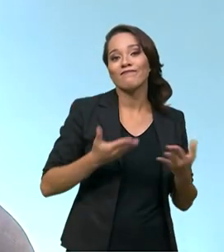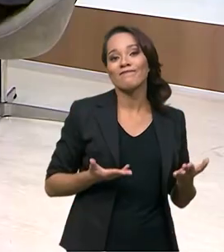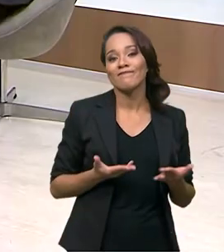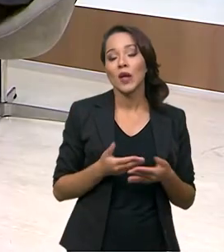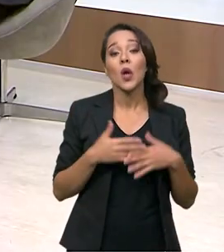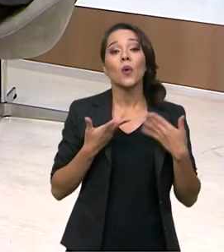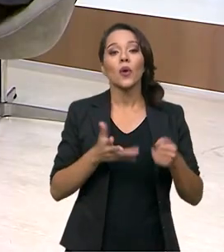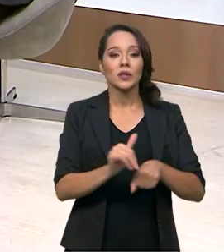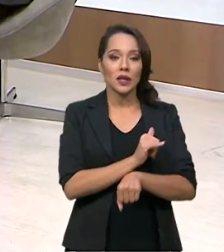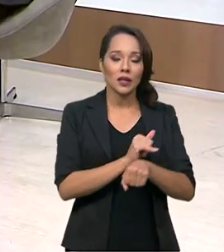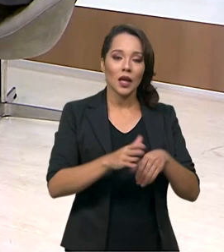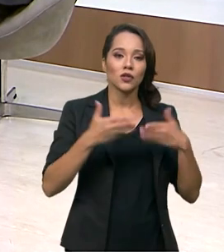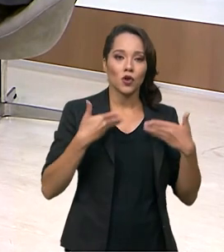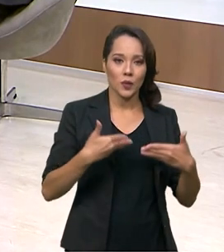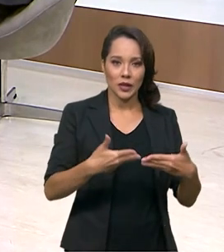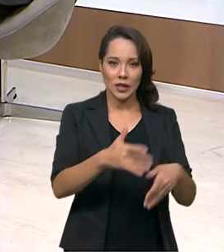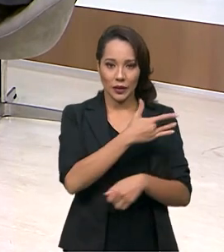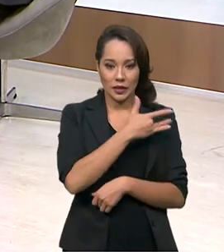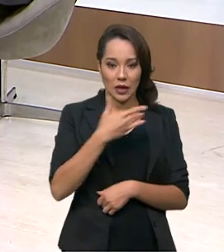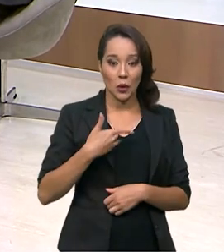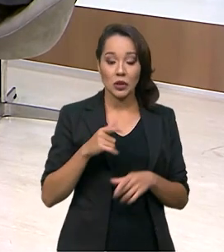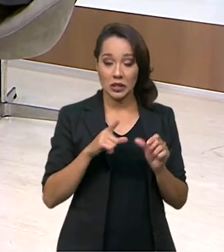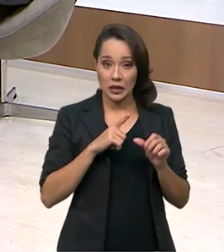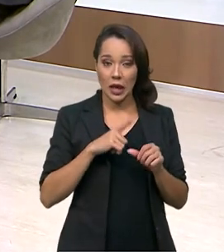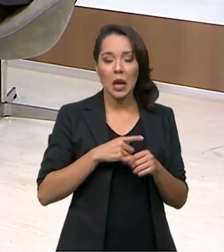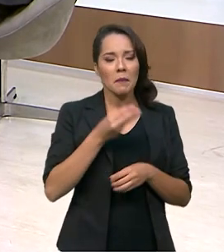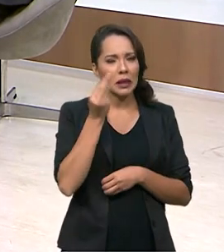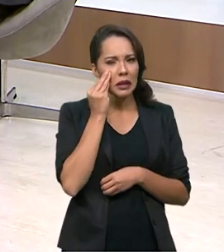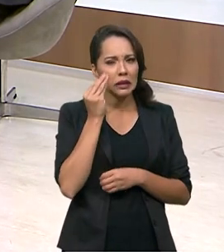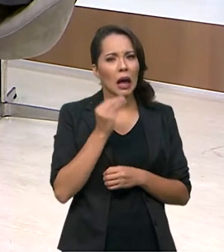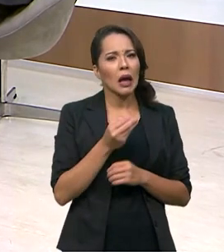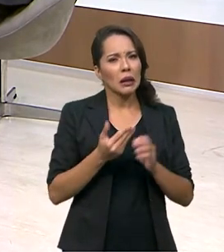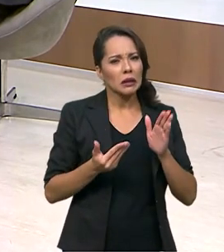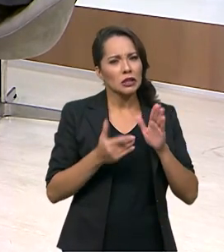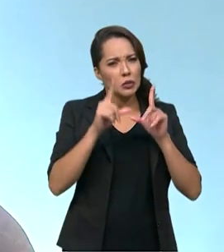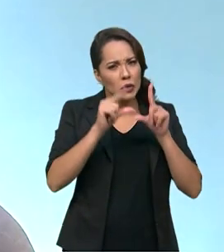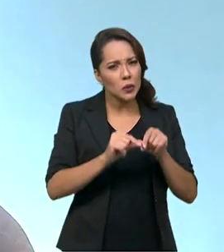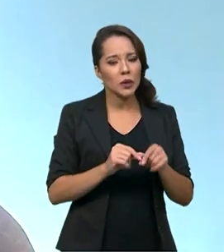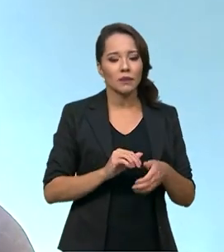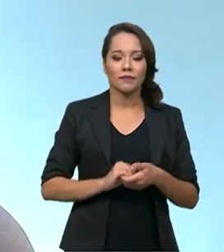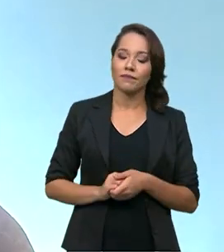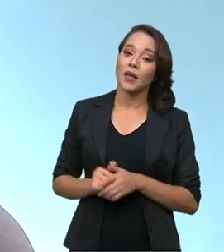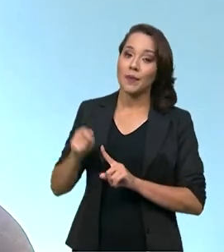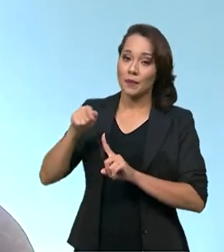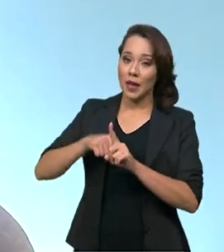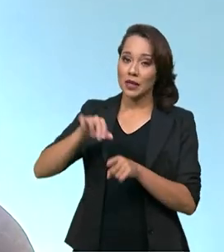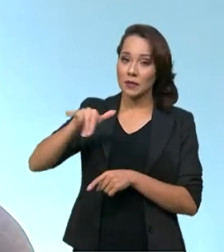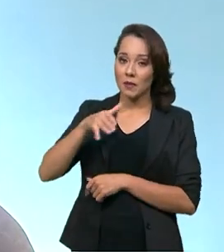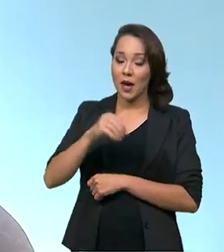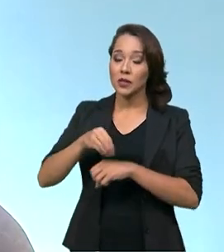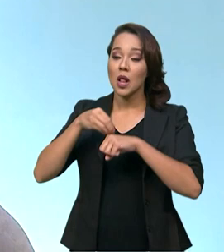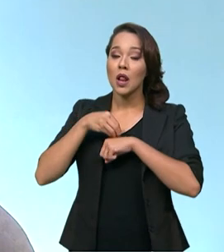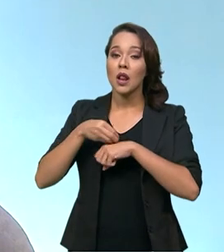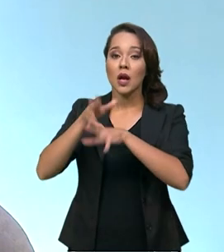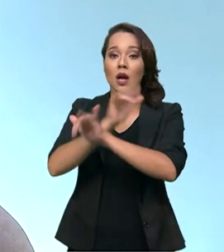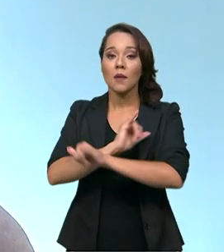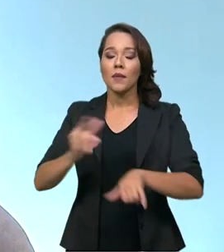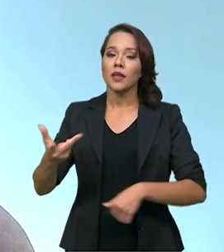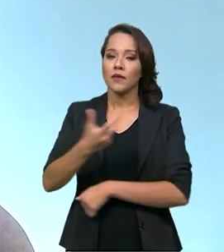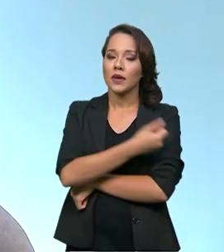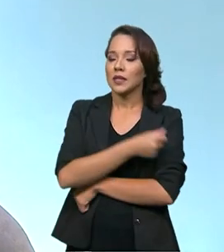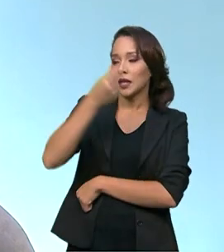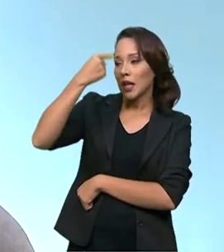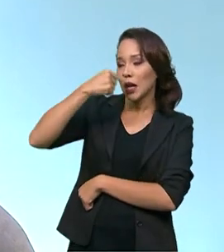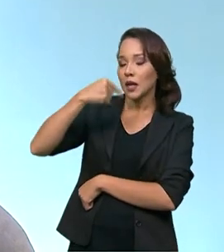é a medida que o Ministério da Saúde tem tomado para tentar limitar esses casos? Em março nós lançamos a campanha da vacina da